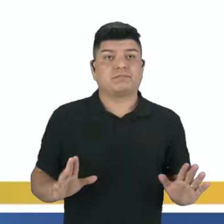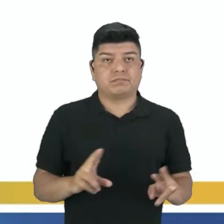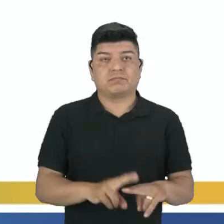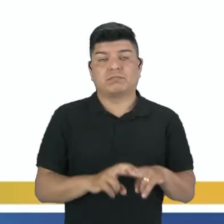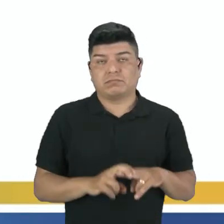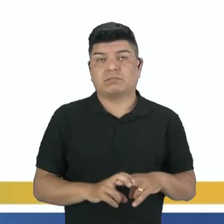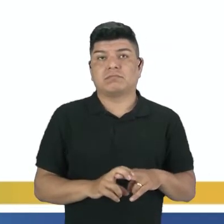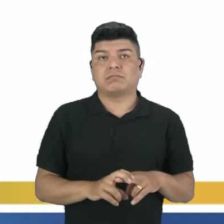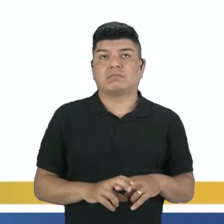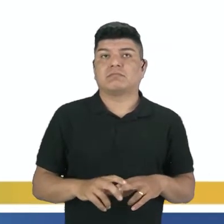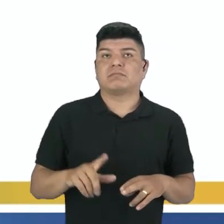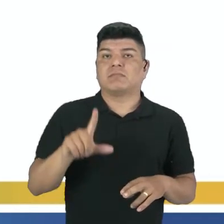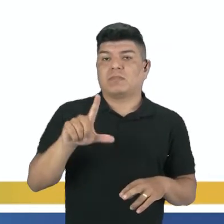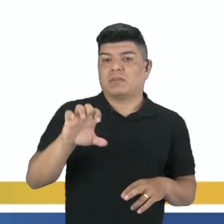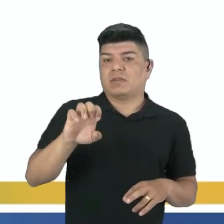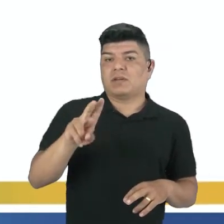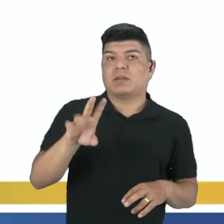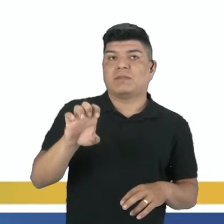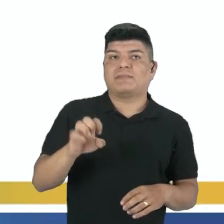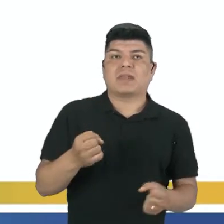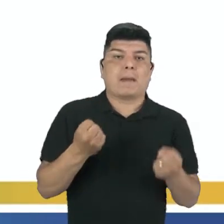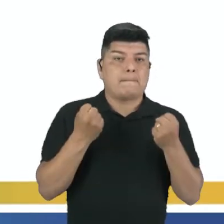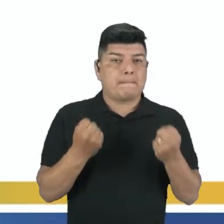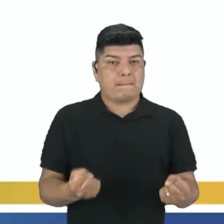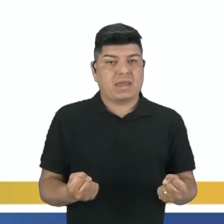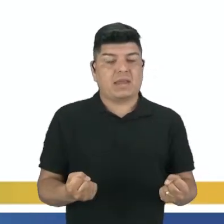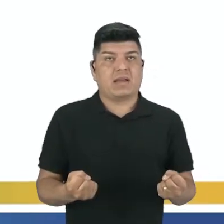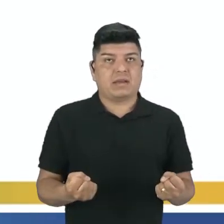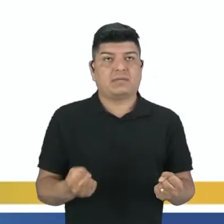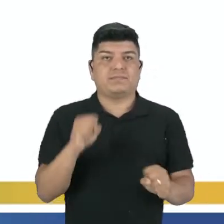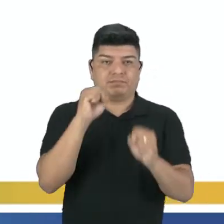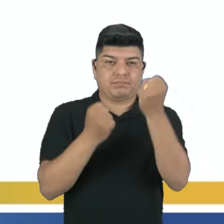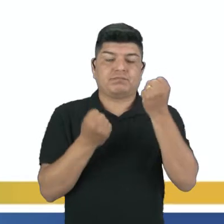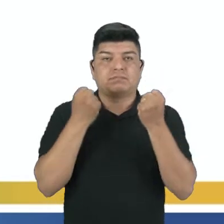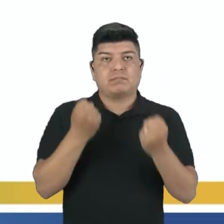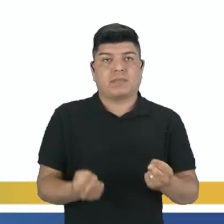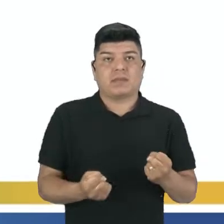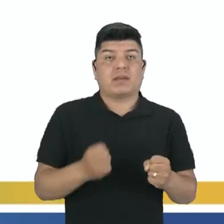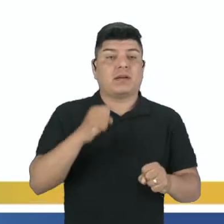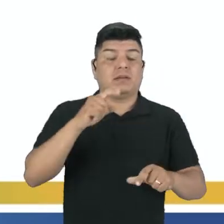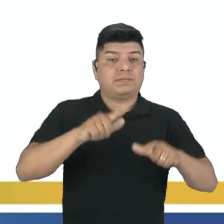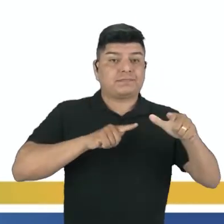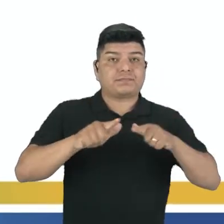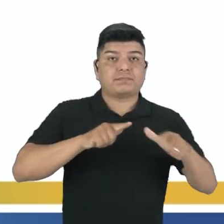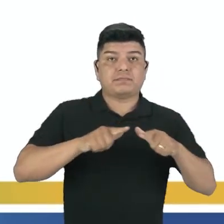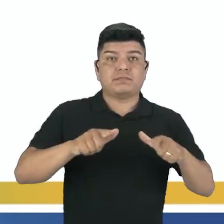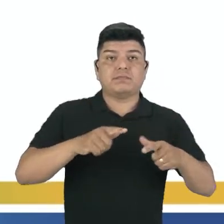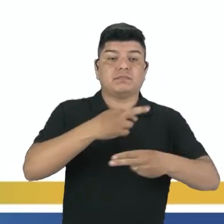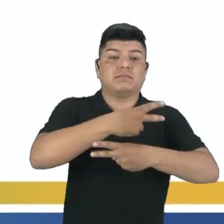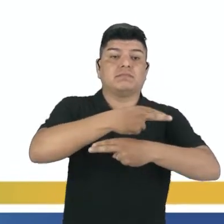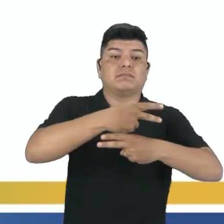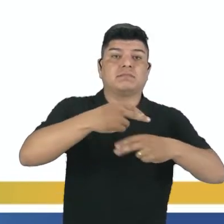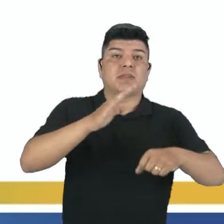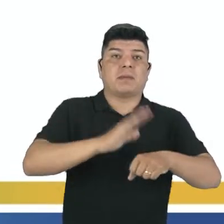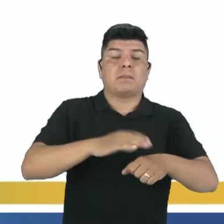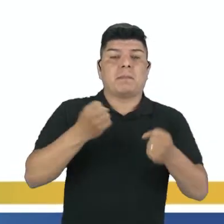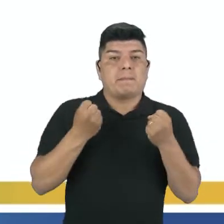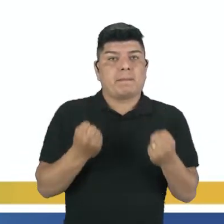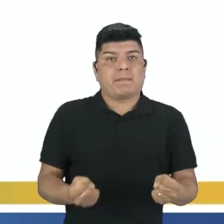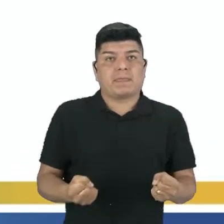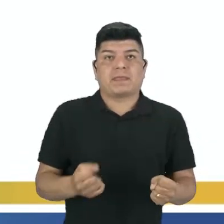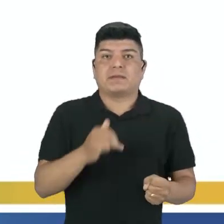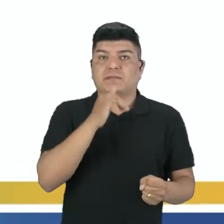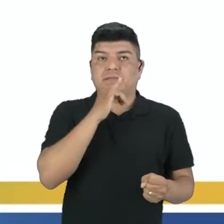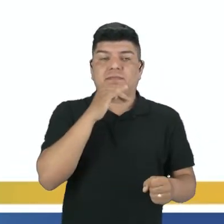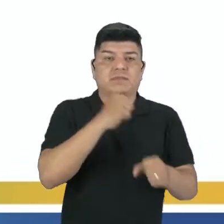indústrias leves. E a indústria pesada, ela trabalha na confecção de produtos mais pesados, como